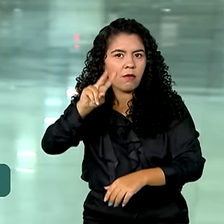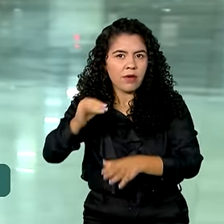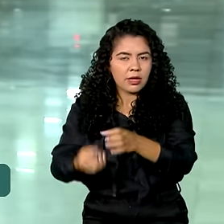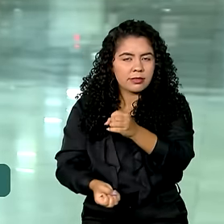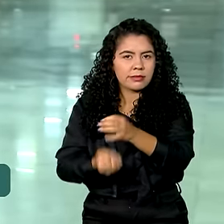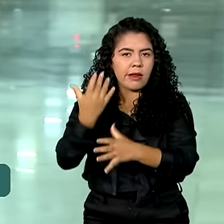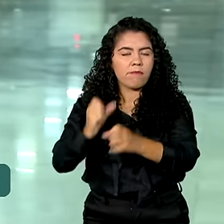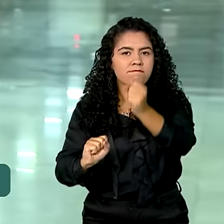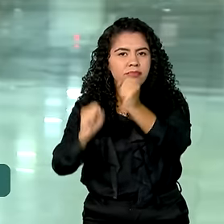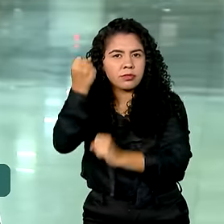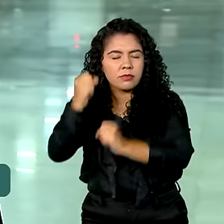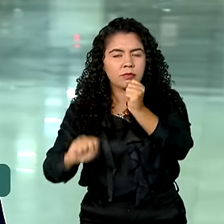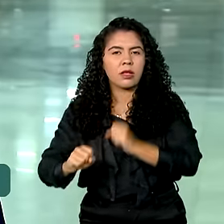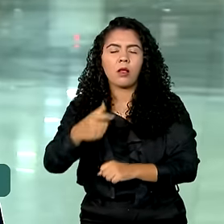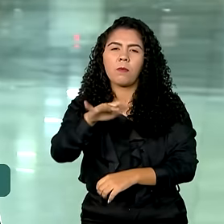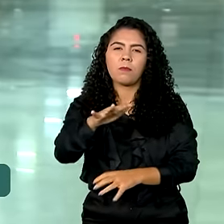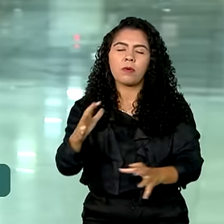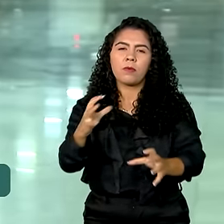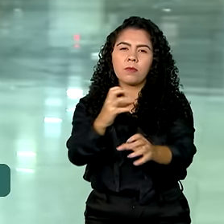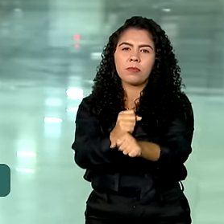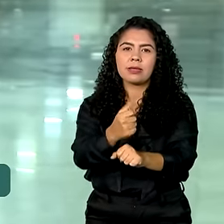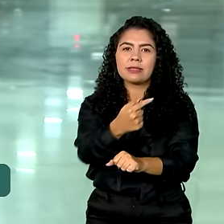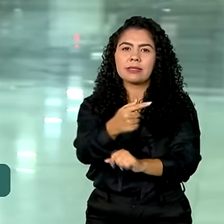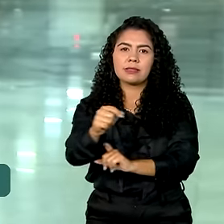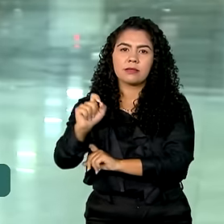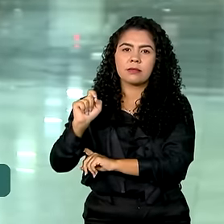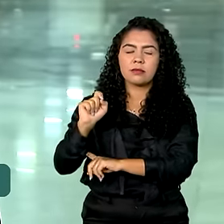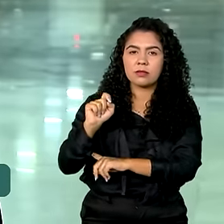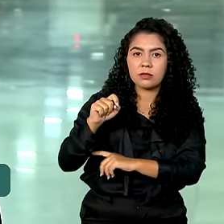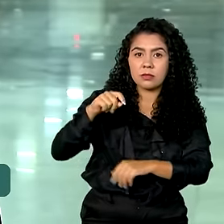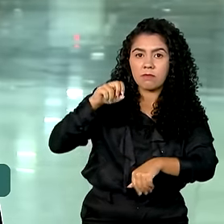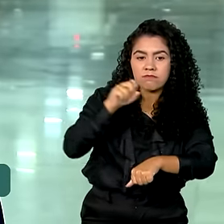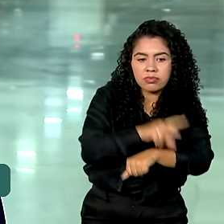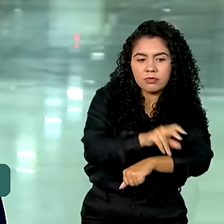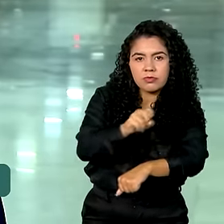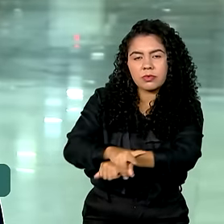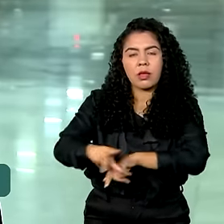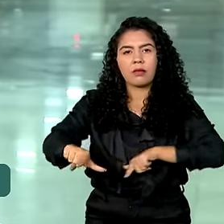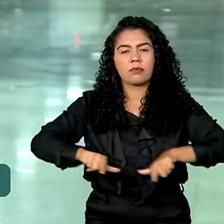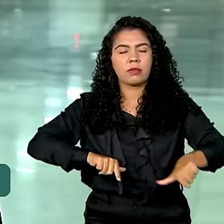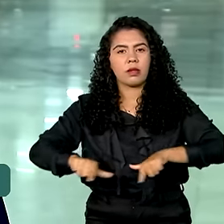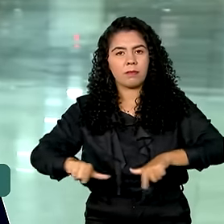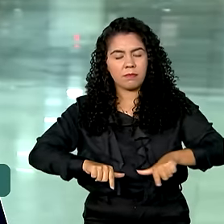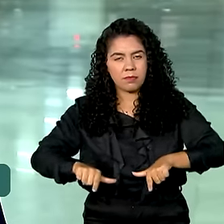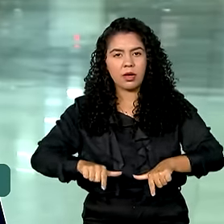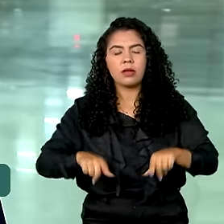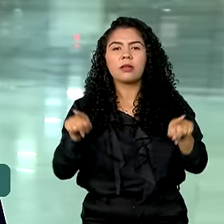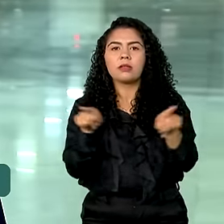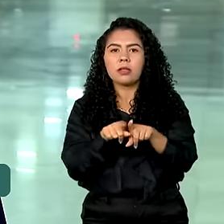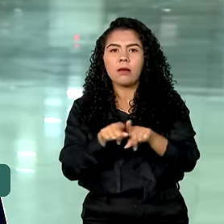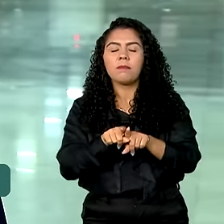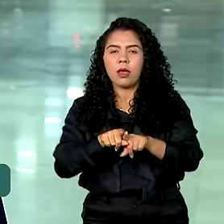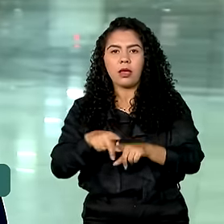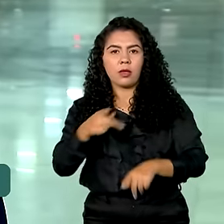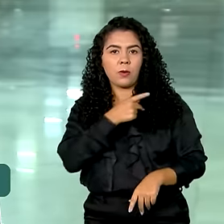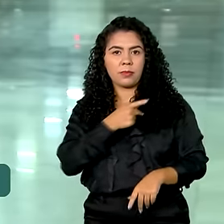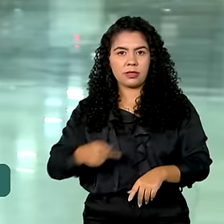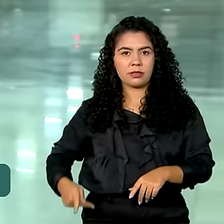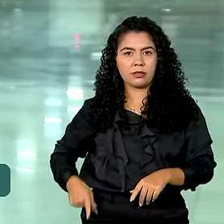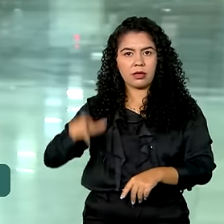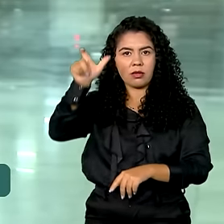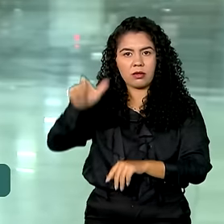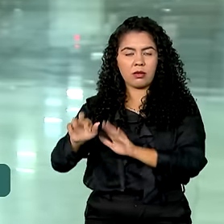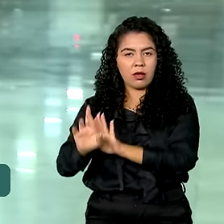empreendimento também deve gerar mais de 700 empregos diretos. Investimentos que foram detalhados pelo presidente da marca,